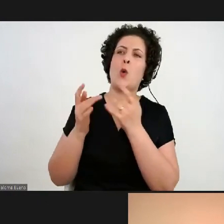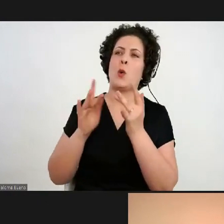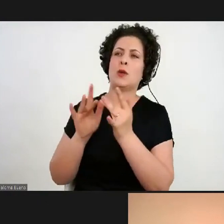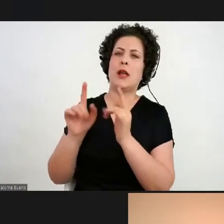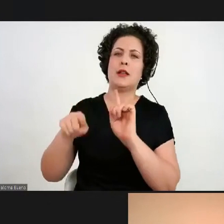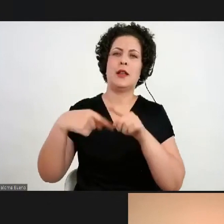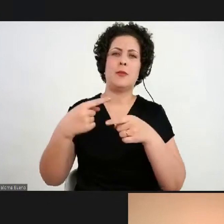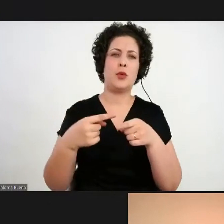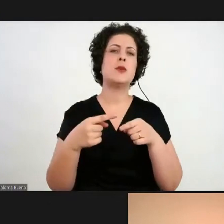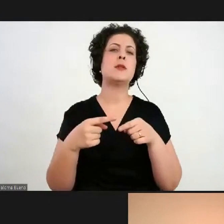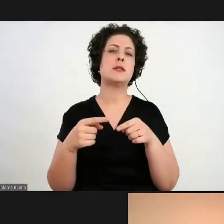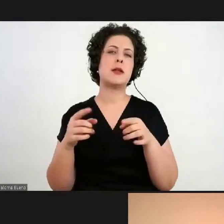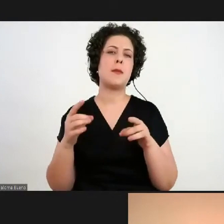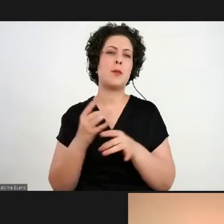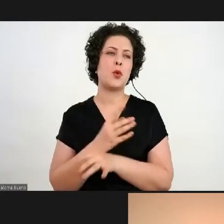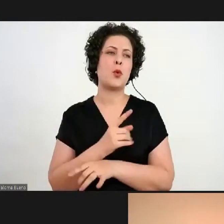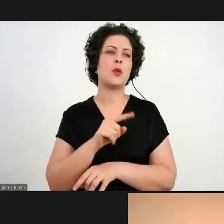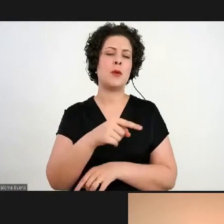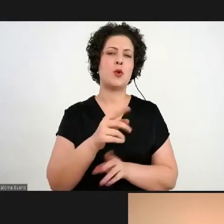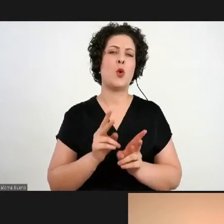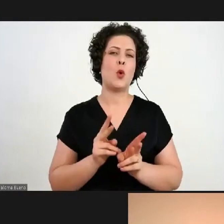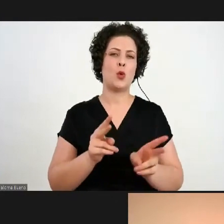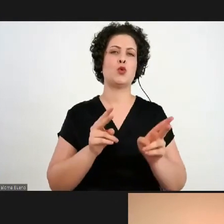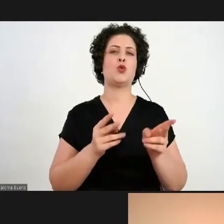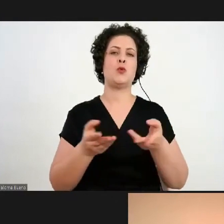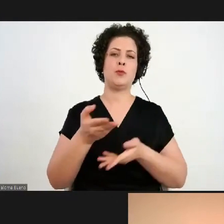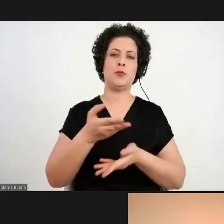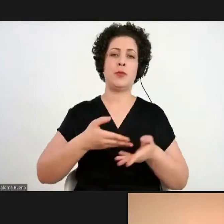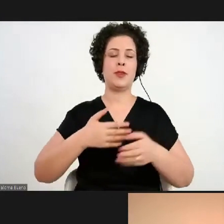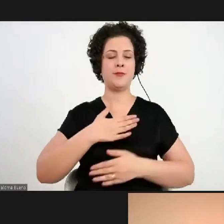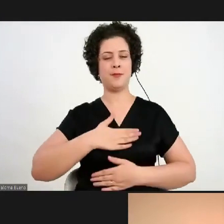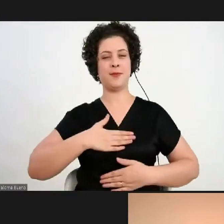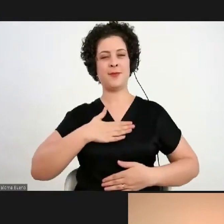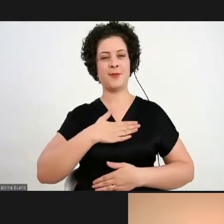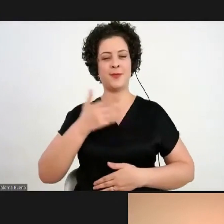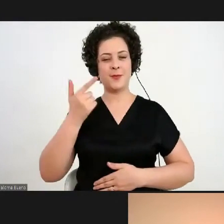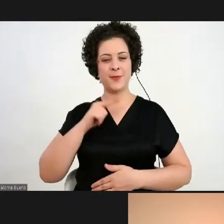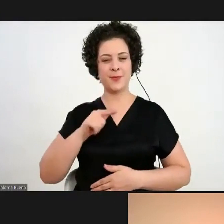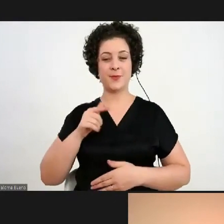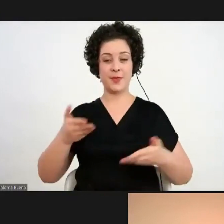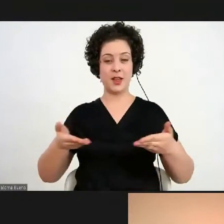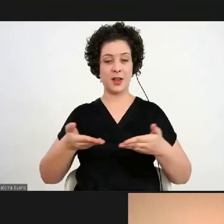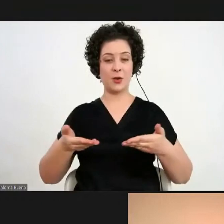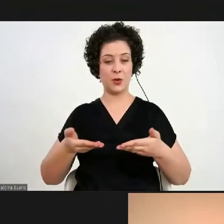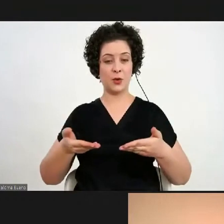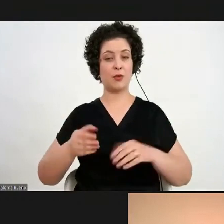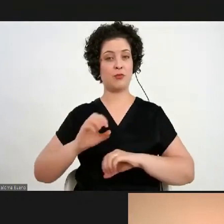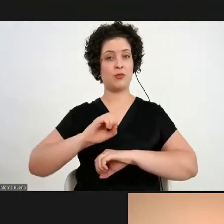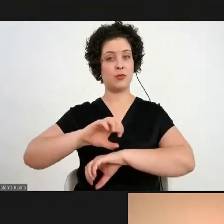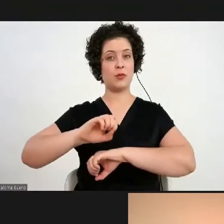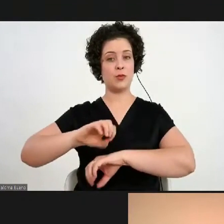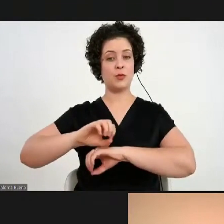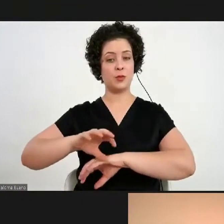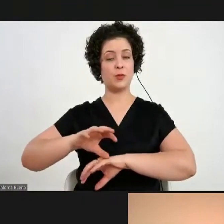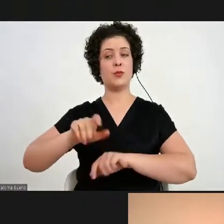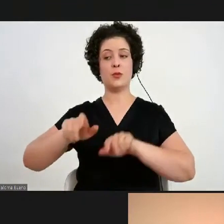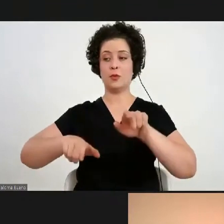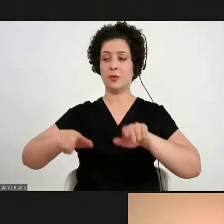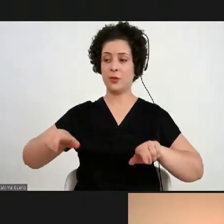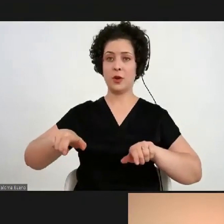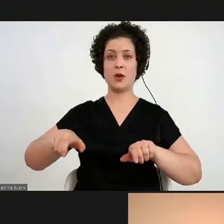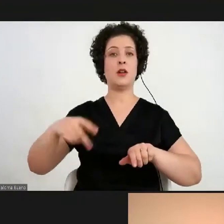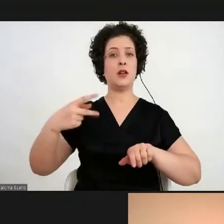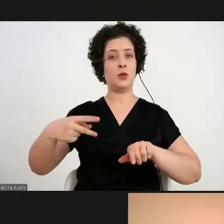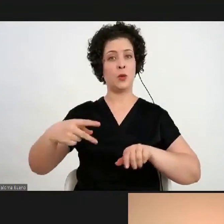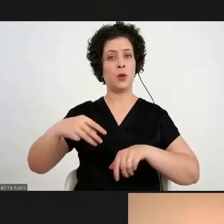-produção com a gente. E queria dizer que é um prazer para a gente poder estar nesse momento aqui com os educadores do Márcio, né? A gente só não